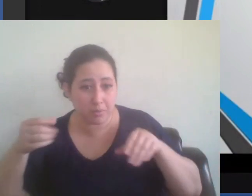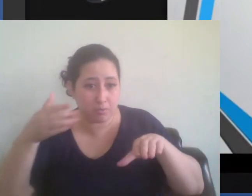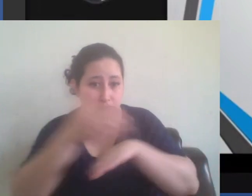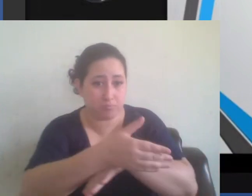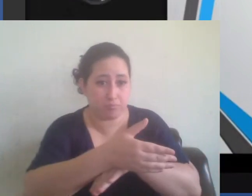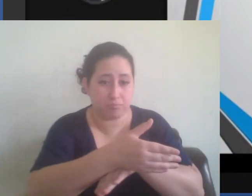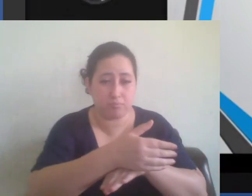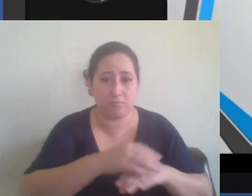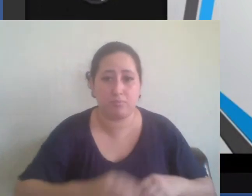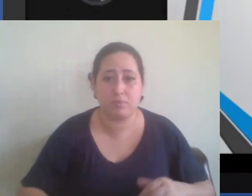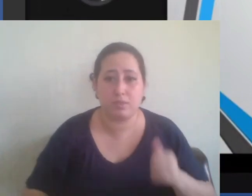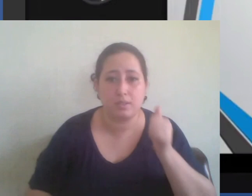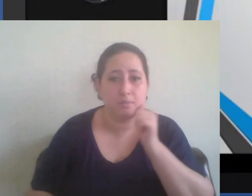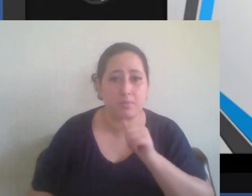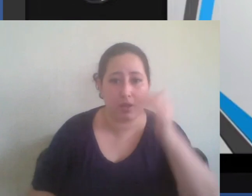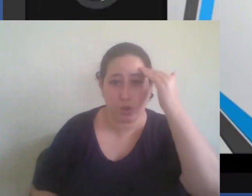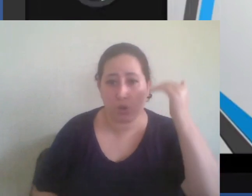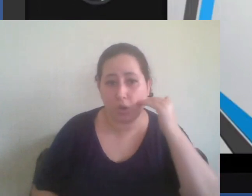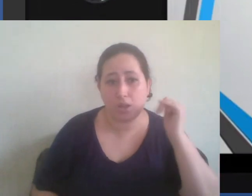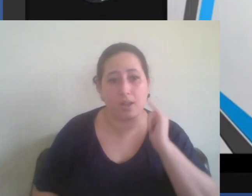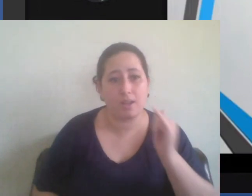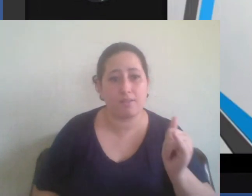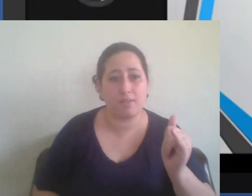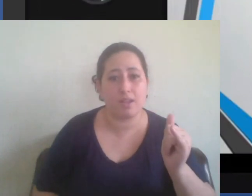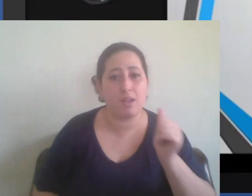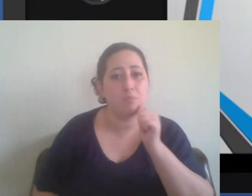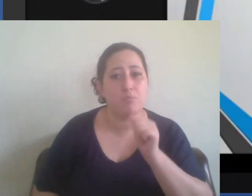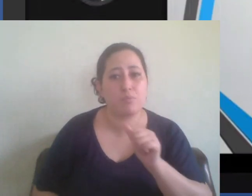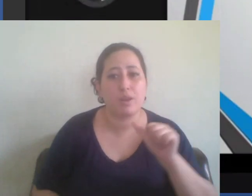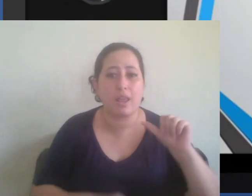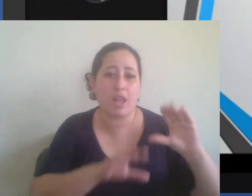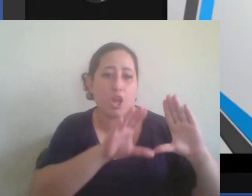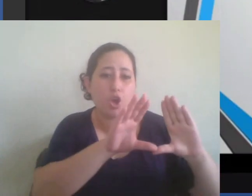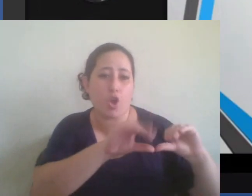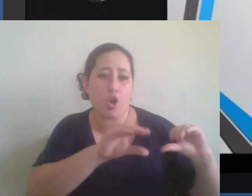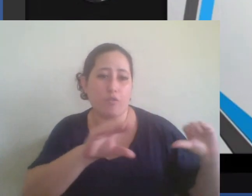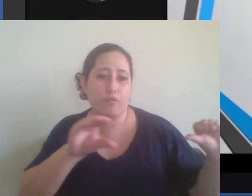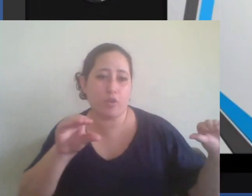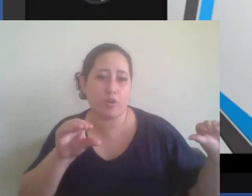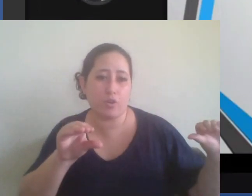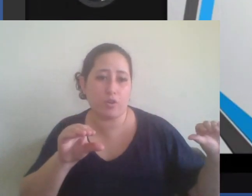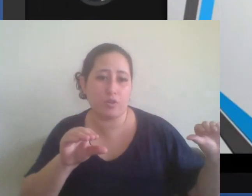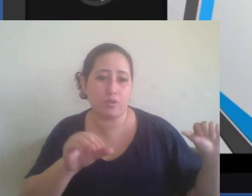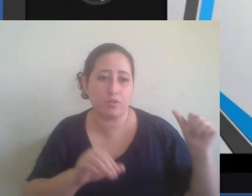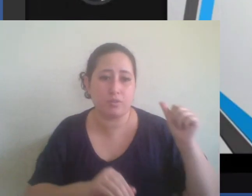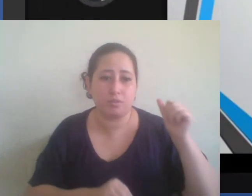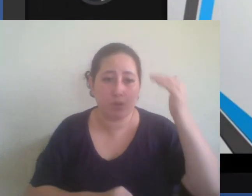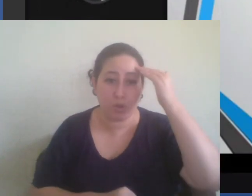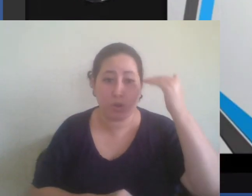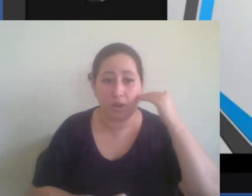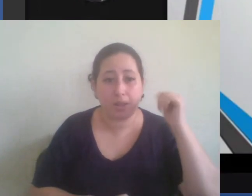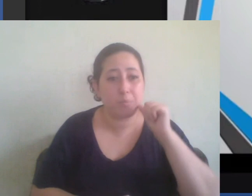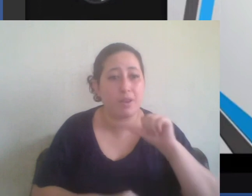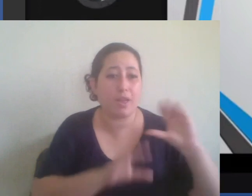eram chamadas mulheres de conforto isso na Coreia é um trauma muito grande porque